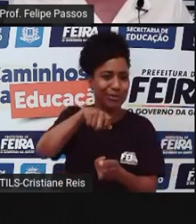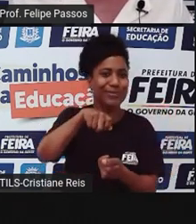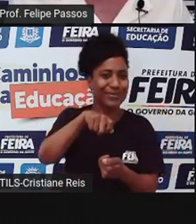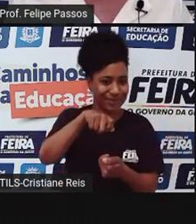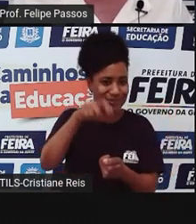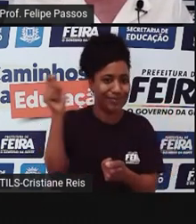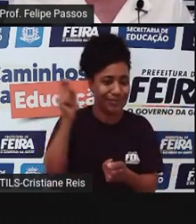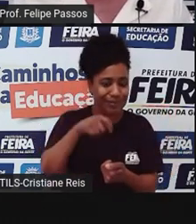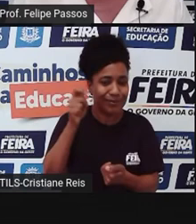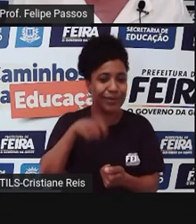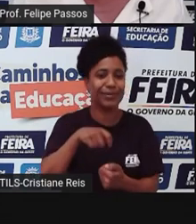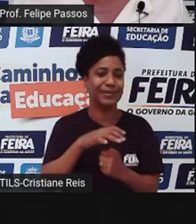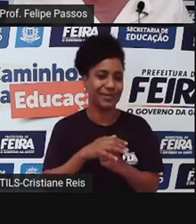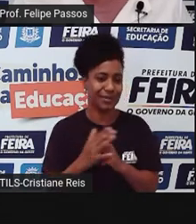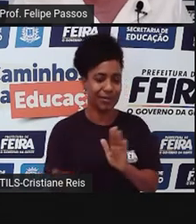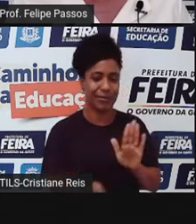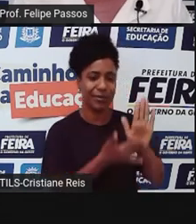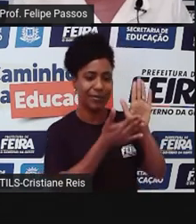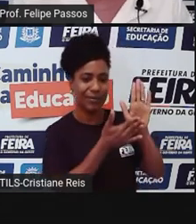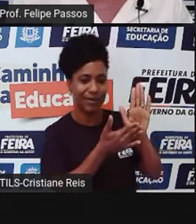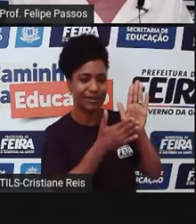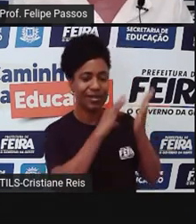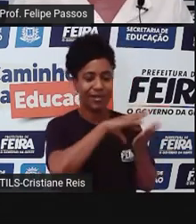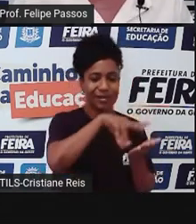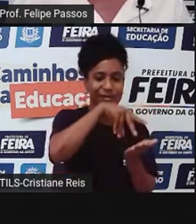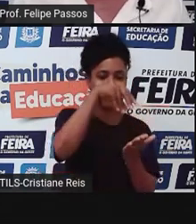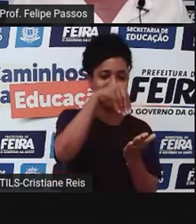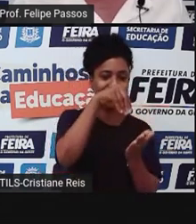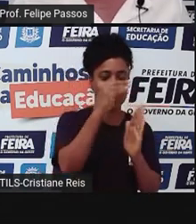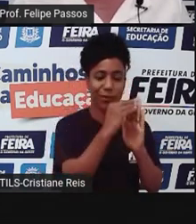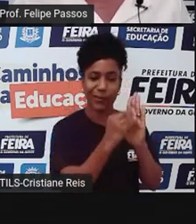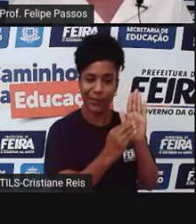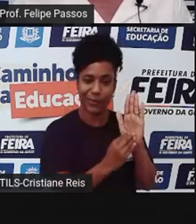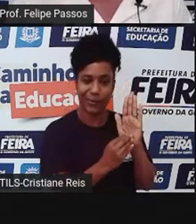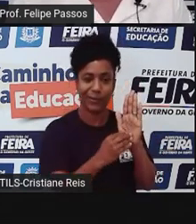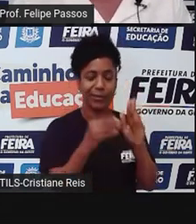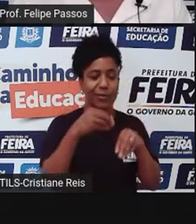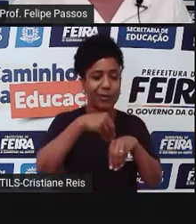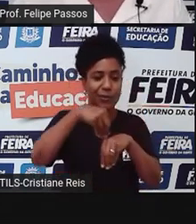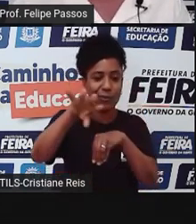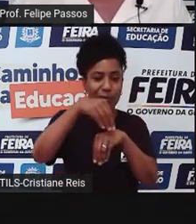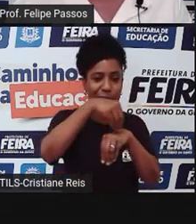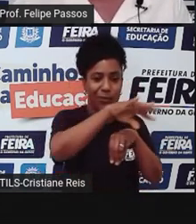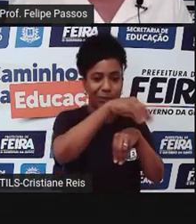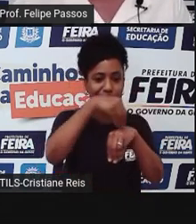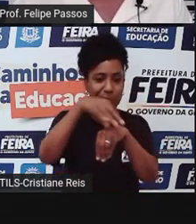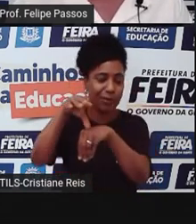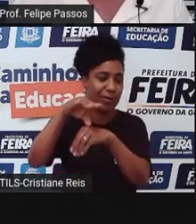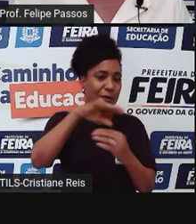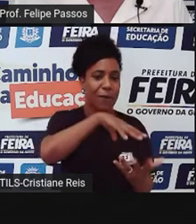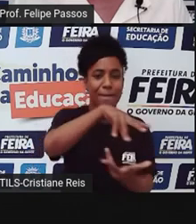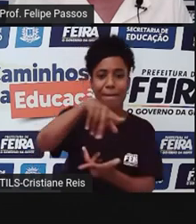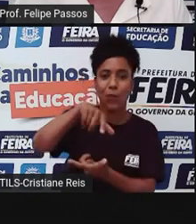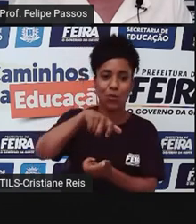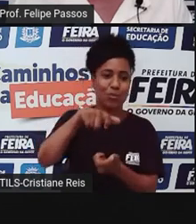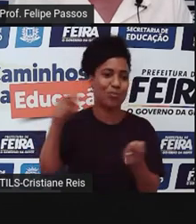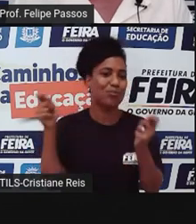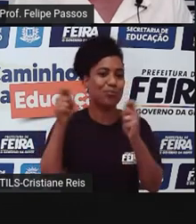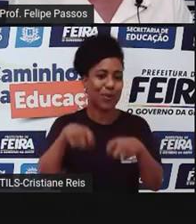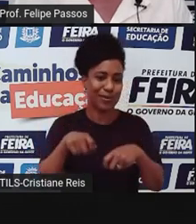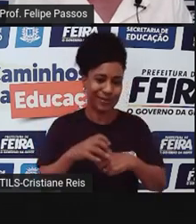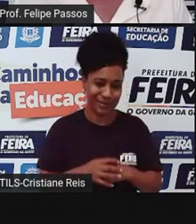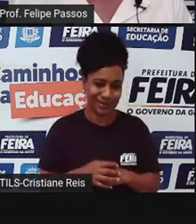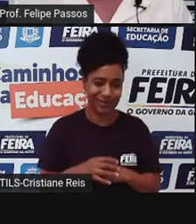artística, de filosofia de vida para o mundo todo. Então, o influenciador digital é uma pessoa